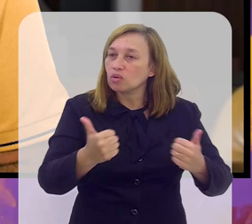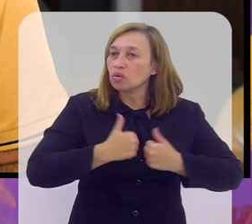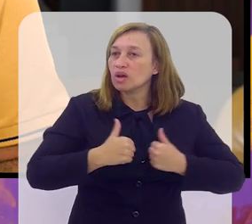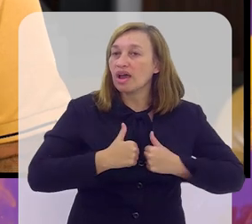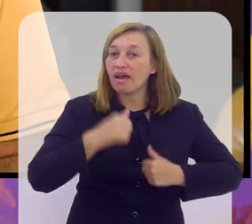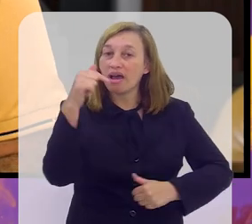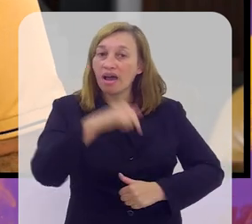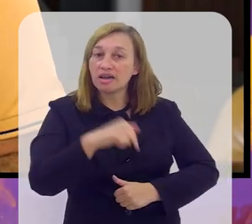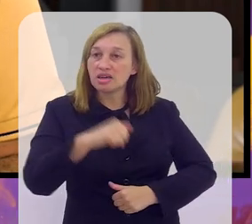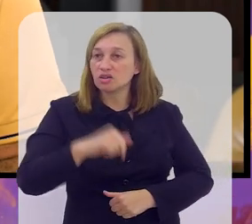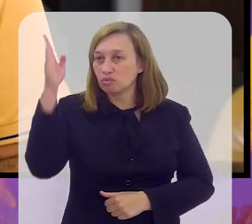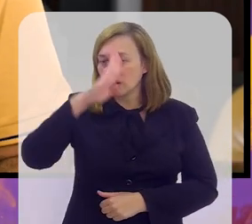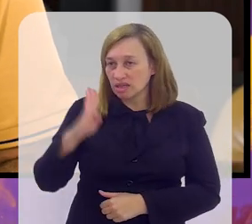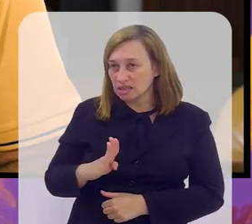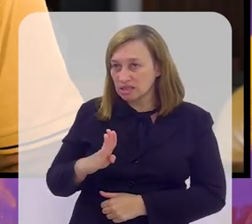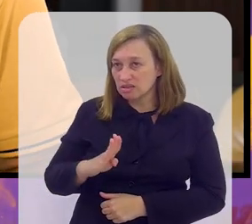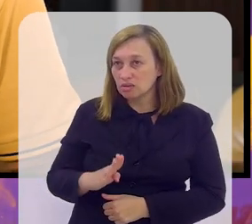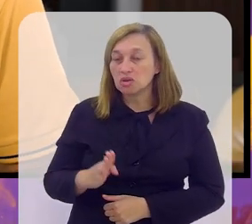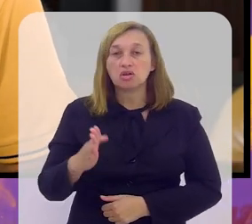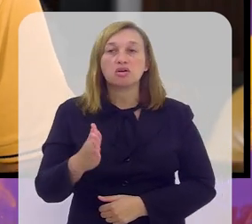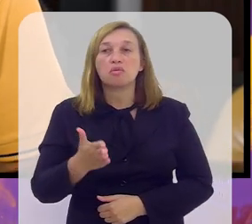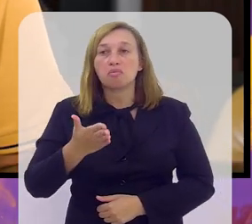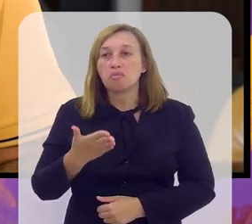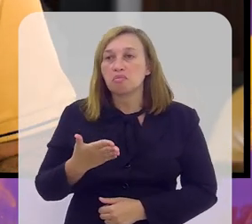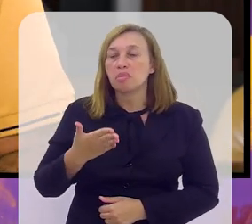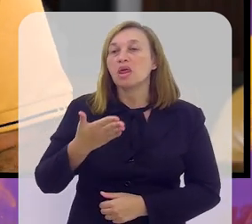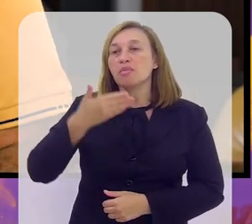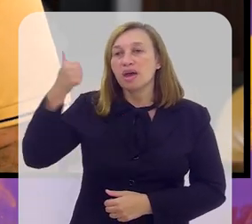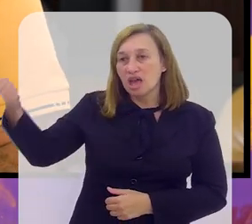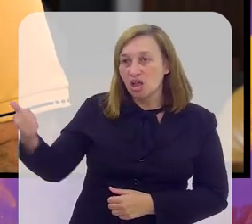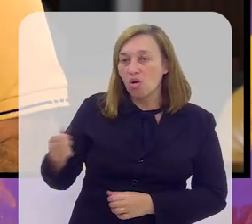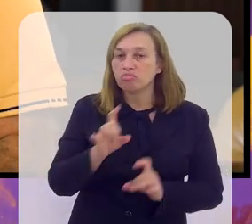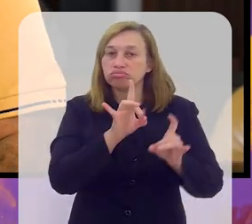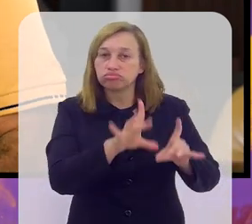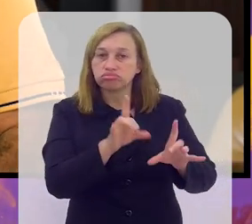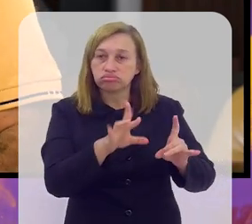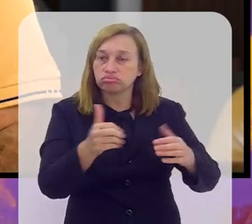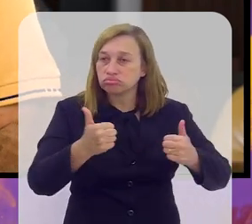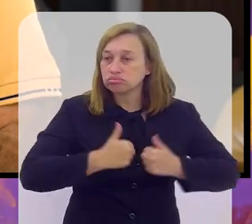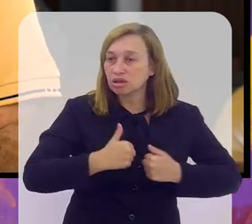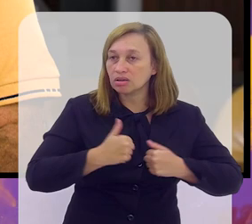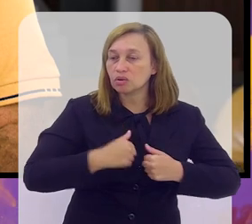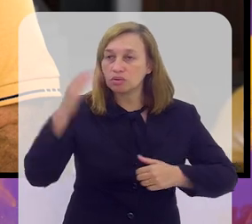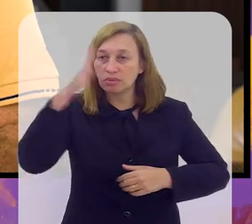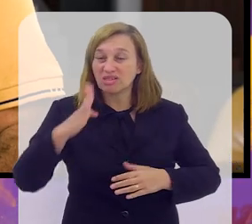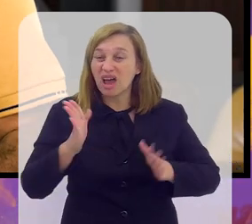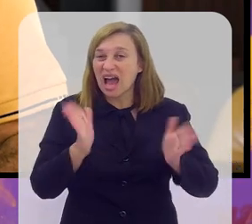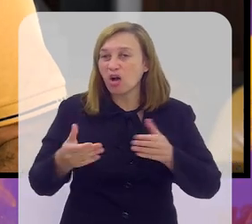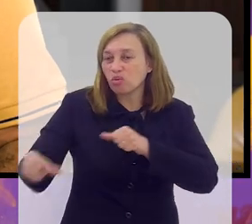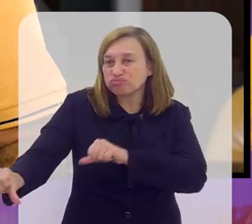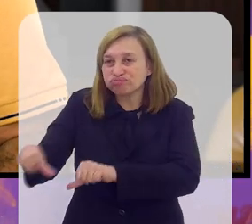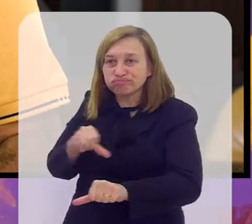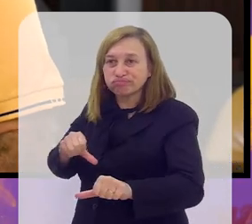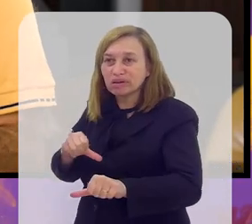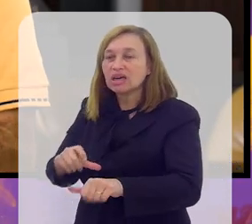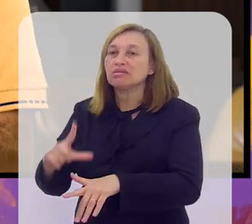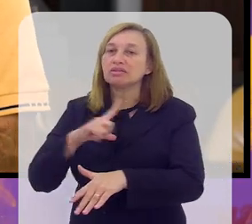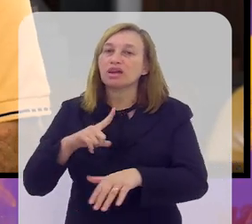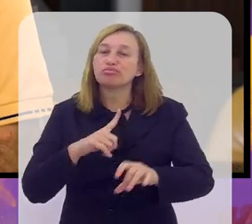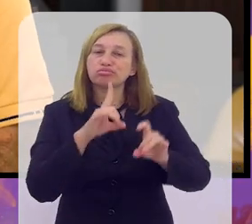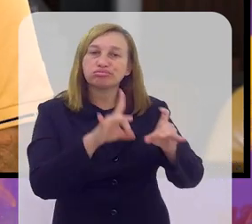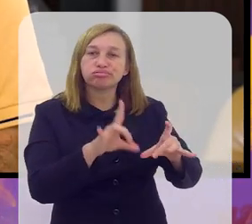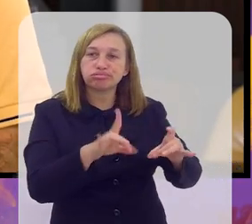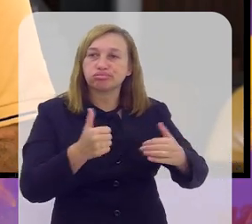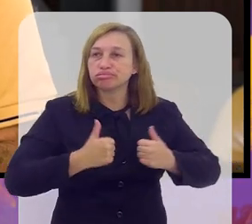daqui. Daqui saíram os treinadores para o exterior. Agora, estão querendo inverter. Temos